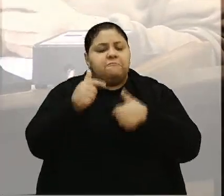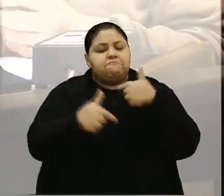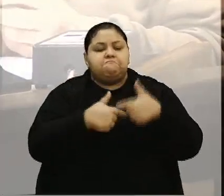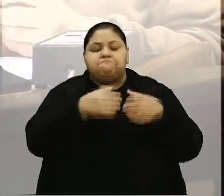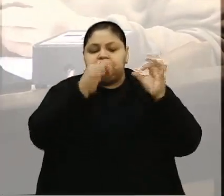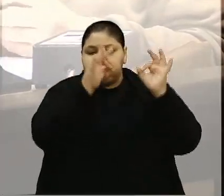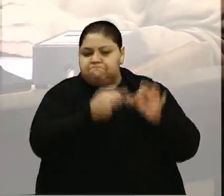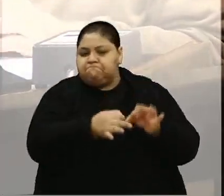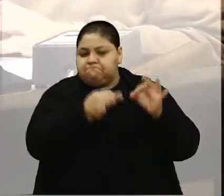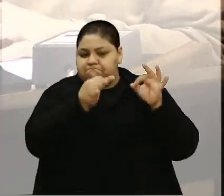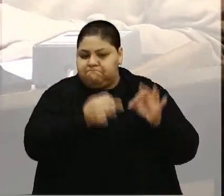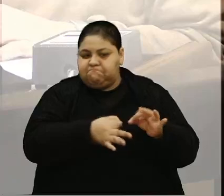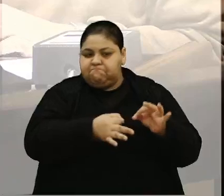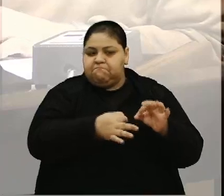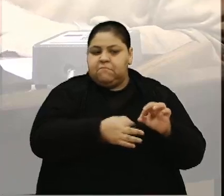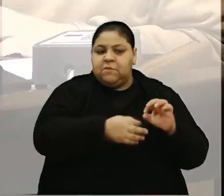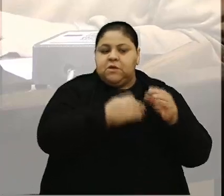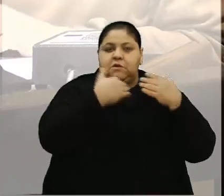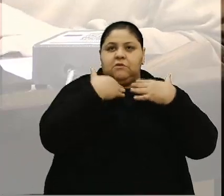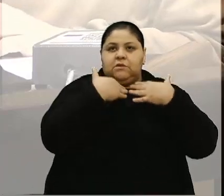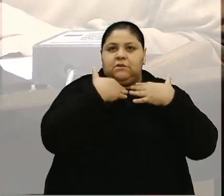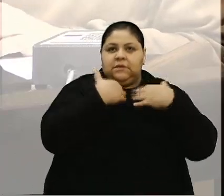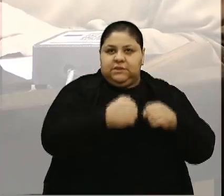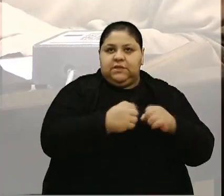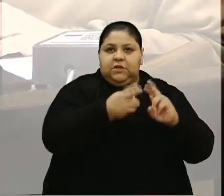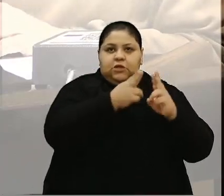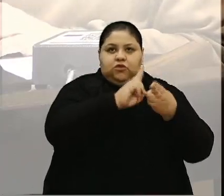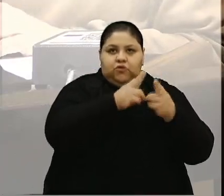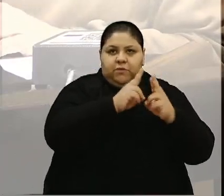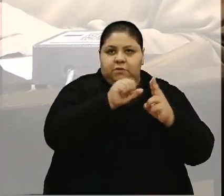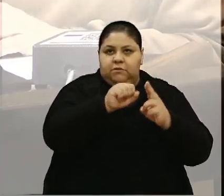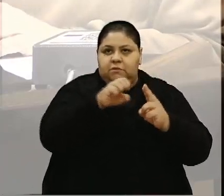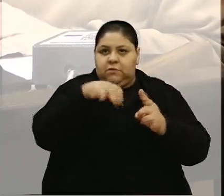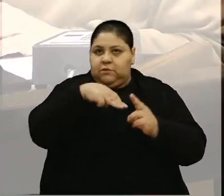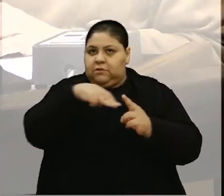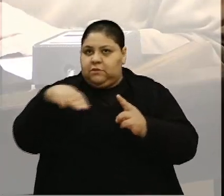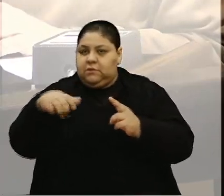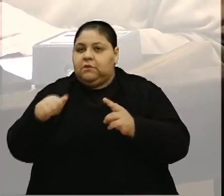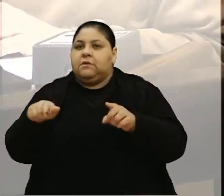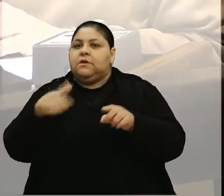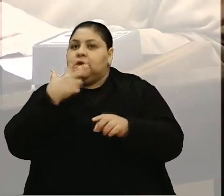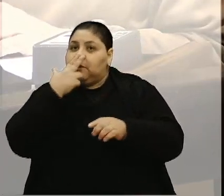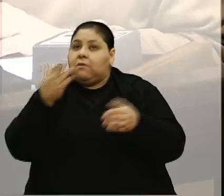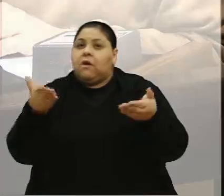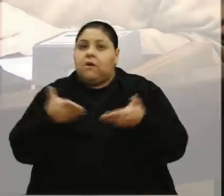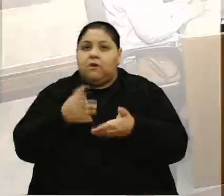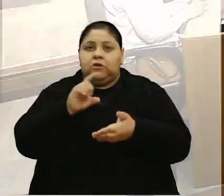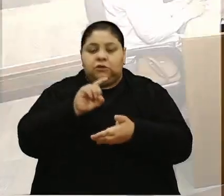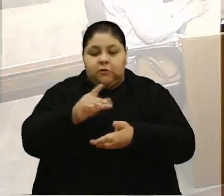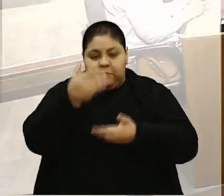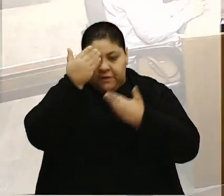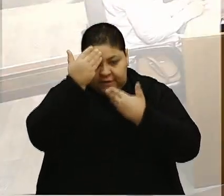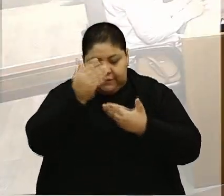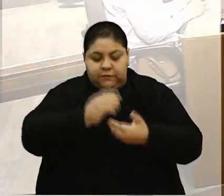frente do urbanismo e também da SEMA, fará nessa coordenação. Era isso, senhora presidente. Muito obrigado.